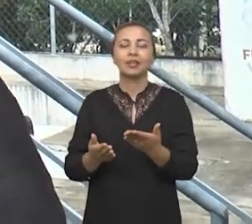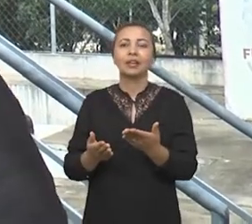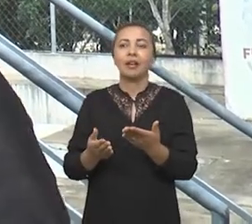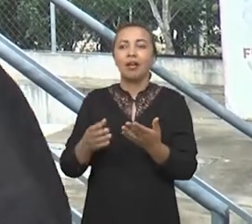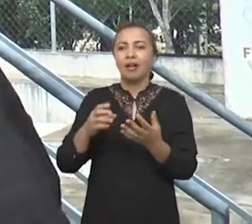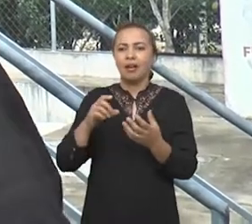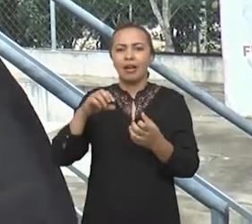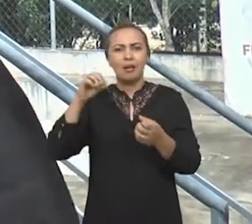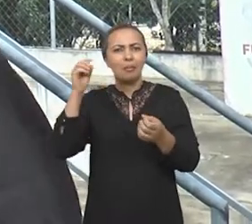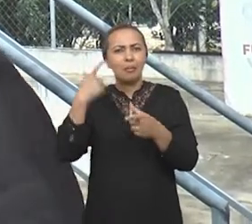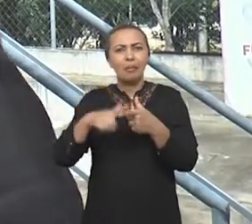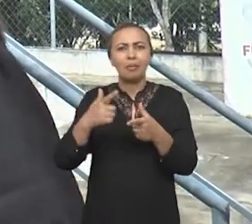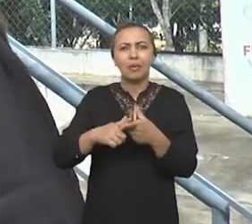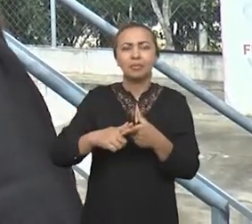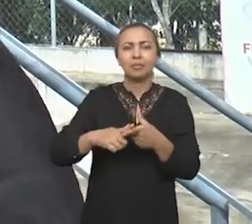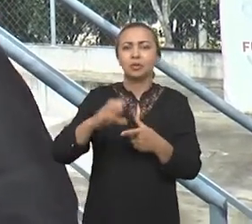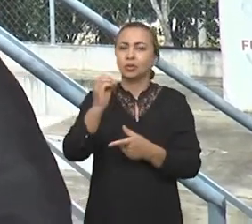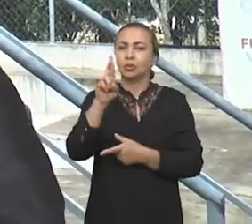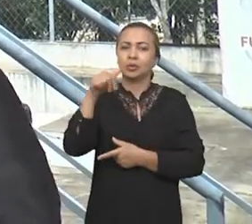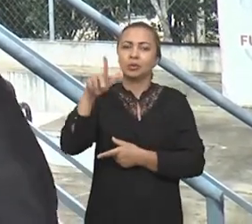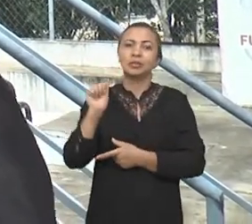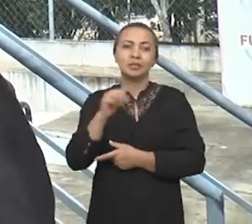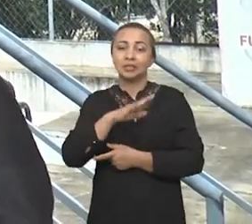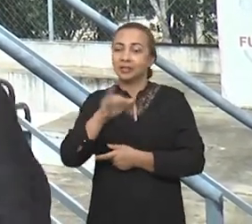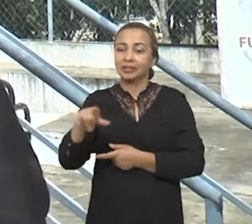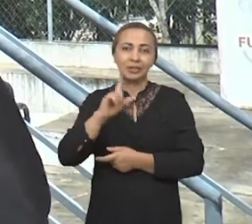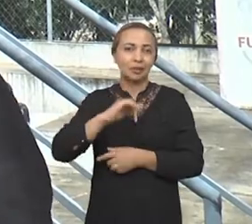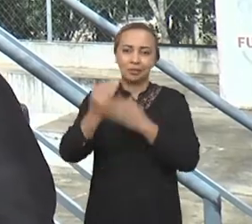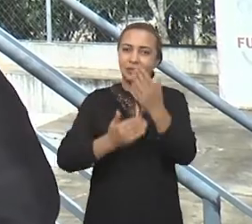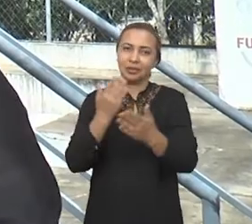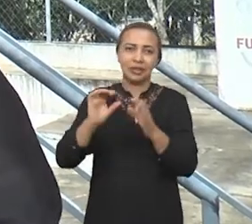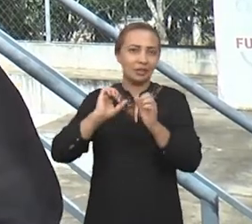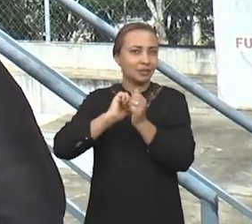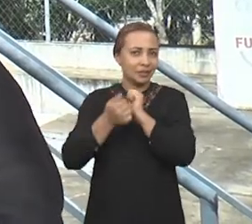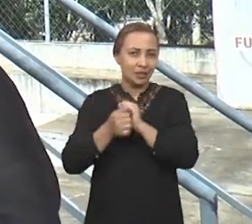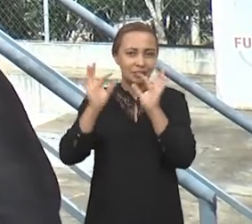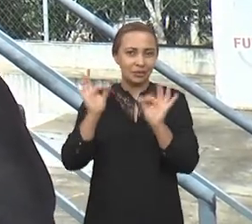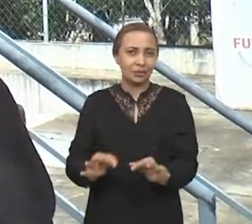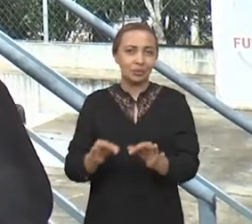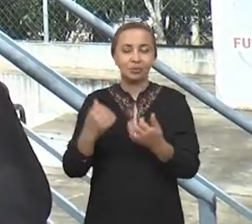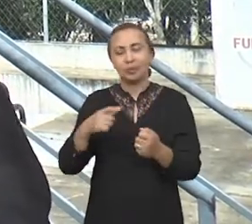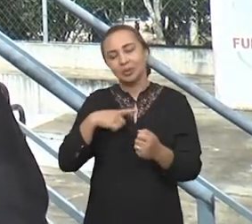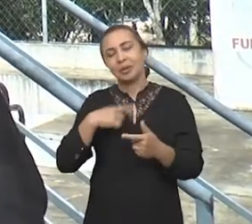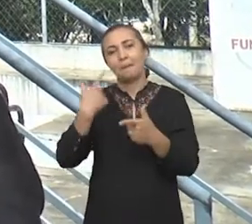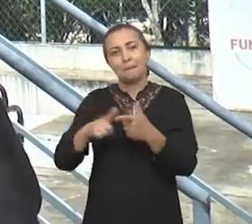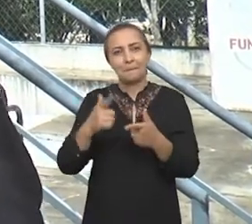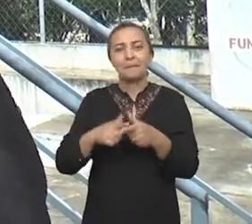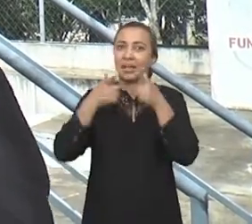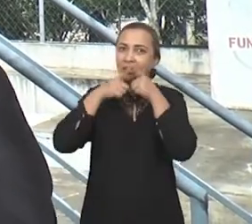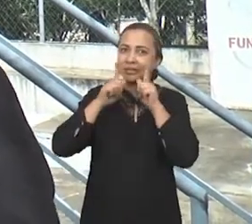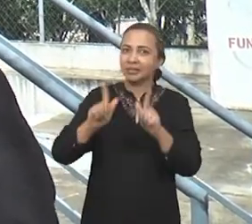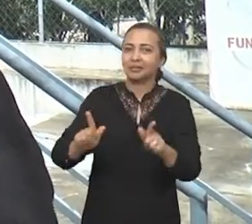extremamente inorgânico e que, se não lançado adequadamente, se não tratado adequadamente, pode causar diversos impactos.